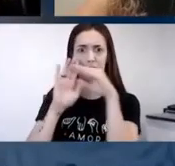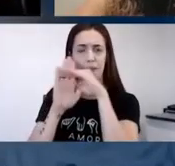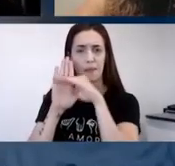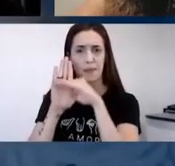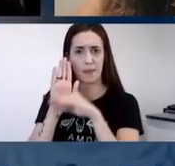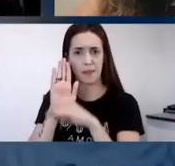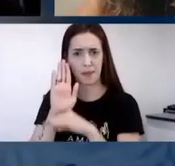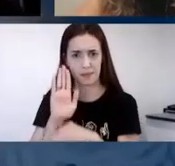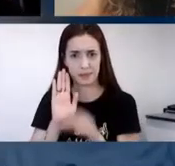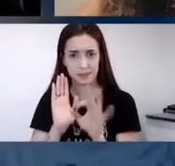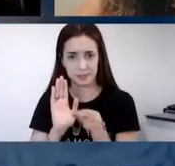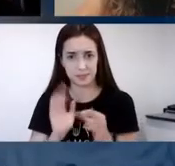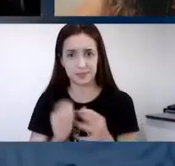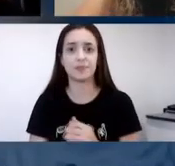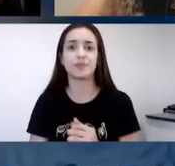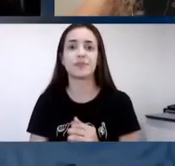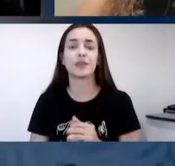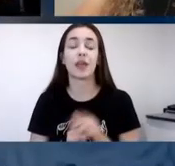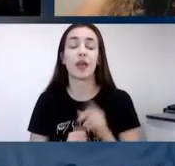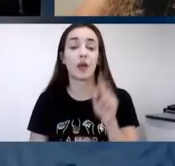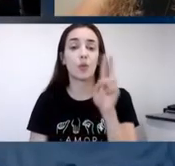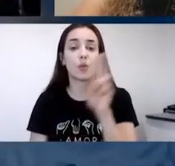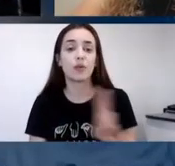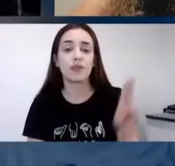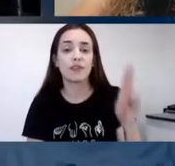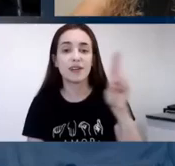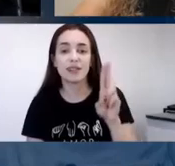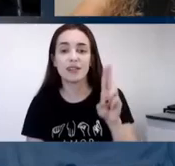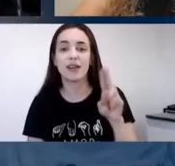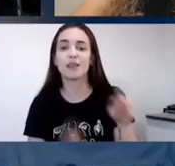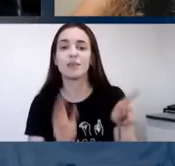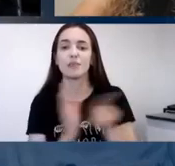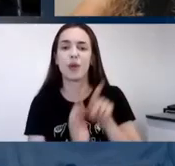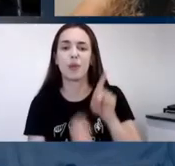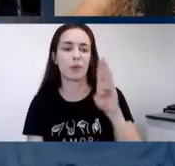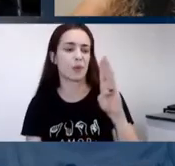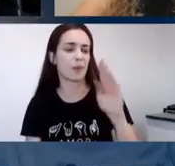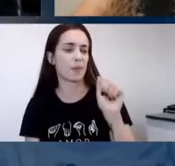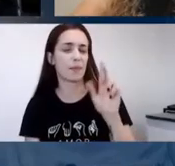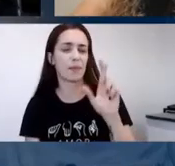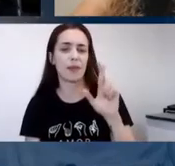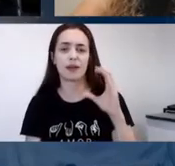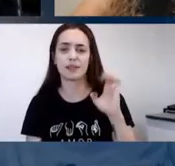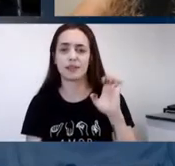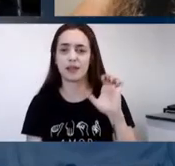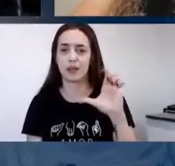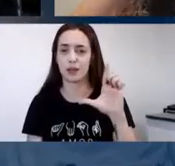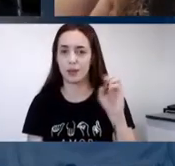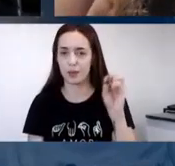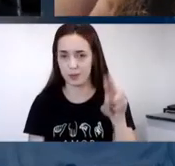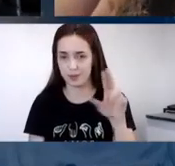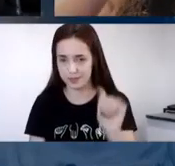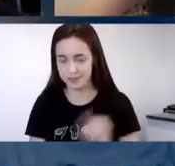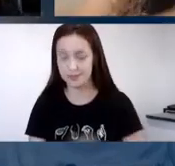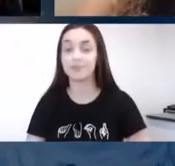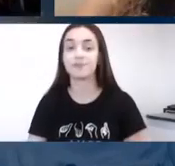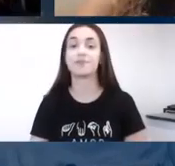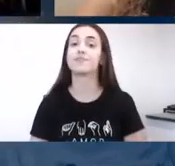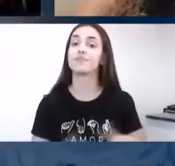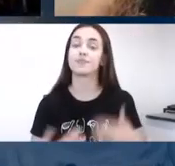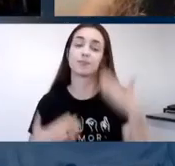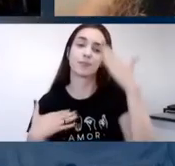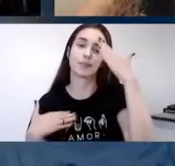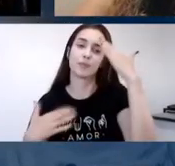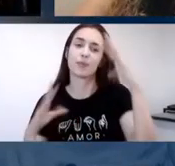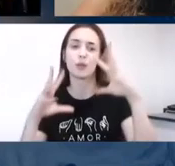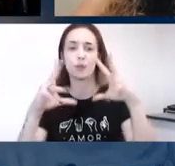Pela Universidade de Barcelona. Ah, que maravilhoso. Muito obrigada. É um prazer estar aqui, Paulo. Tudo bom,